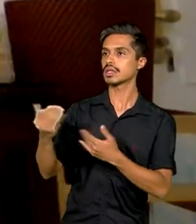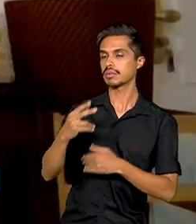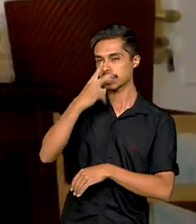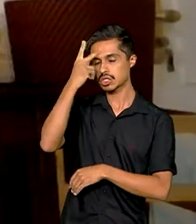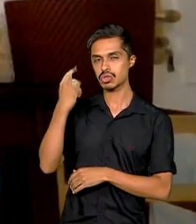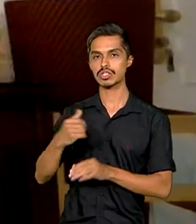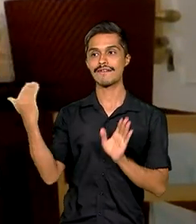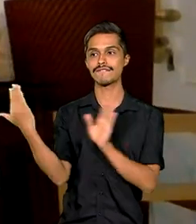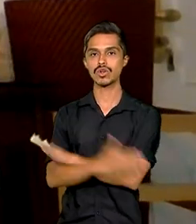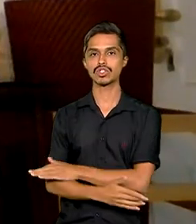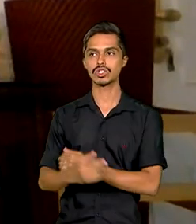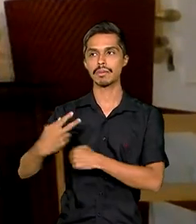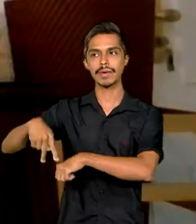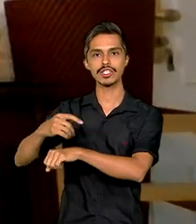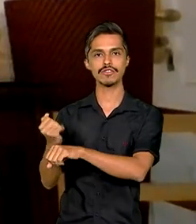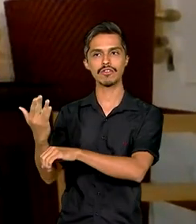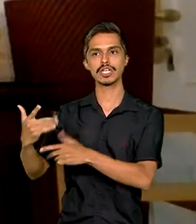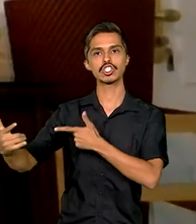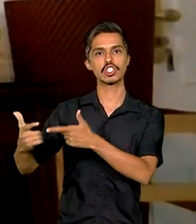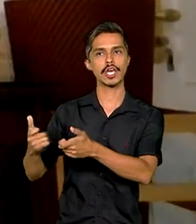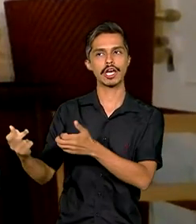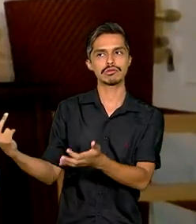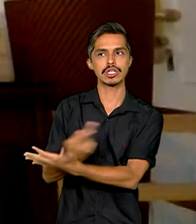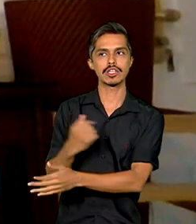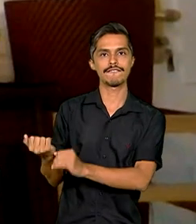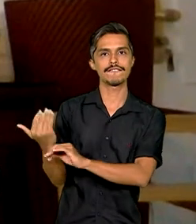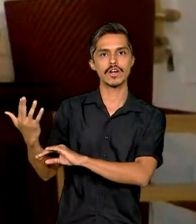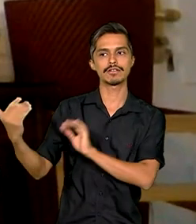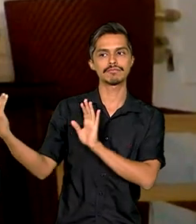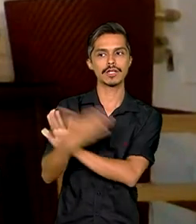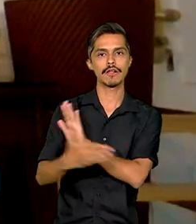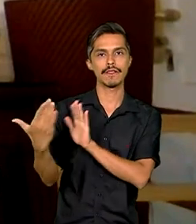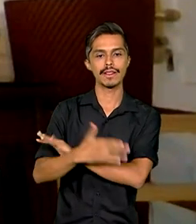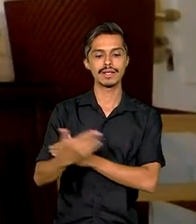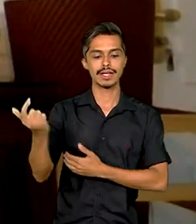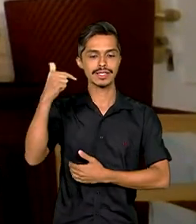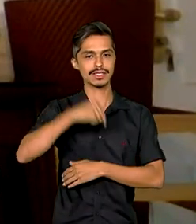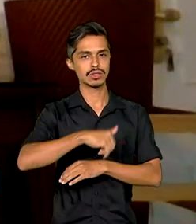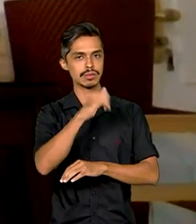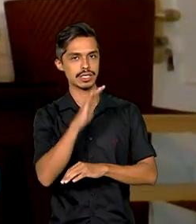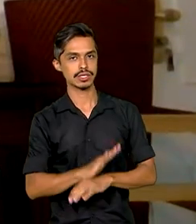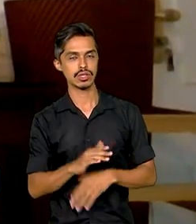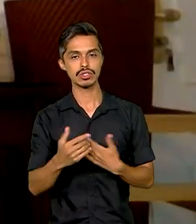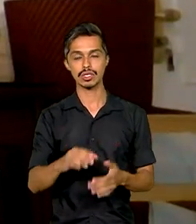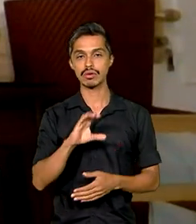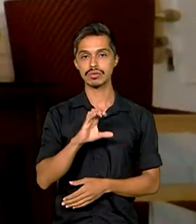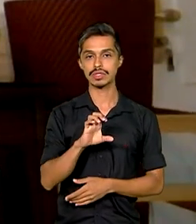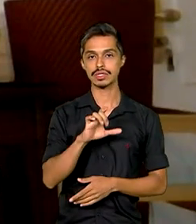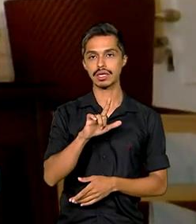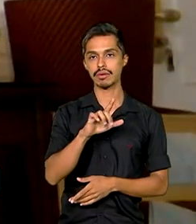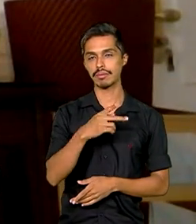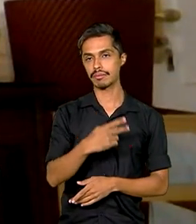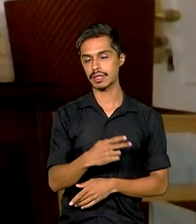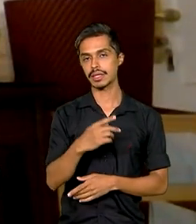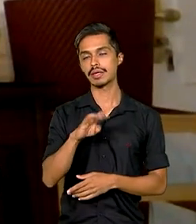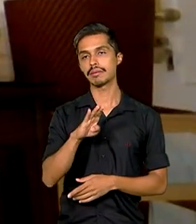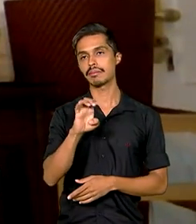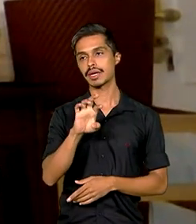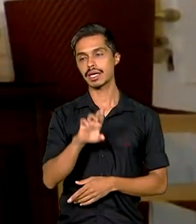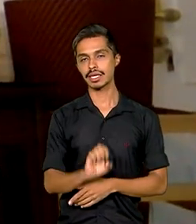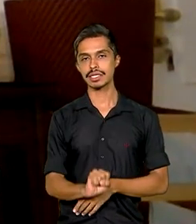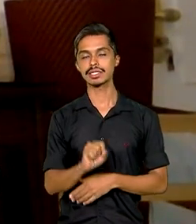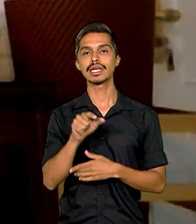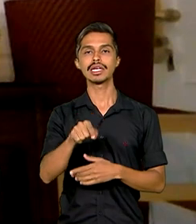dos diversos processos que acontecem no mundo, o CELP Brás é uma das etapas necessárias para que esses brasileiros obtenham a